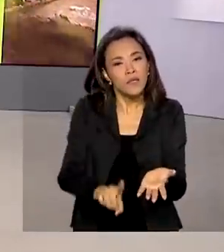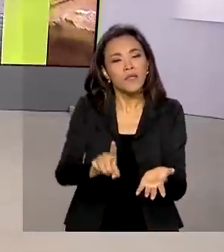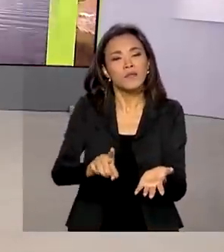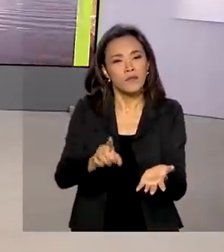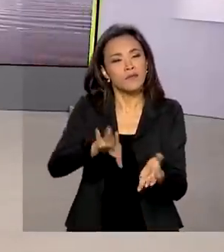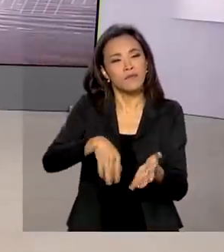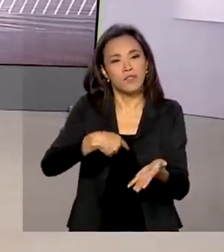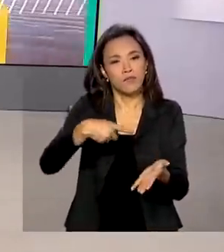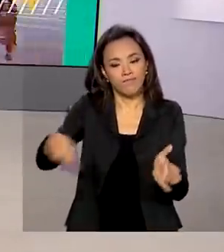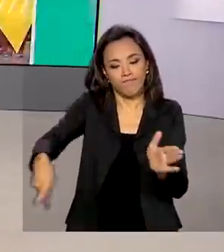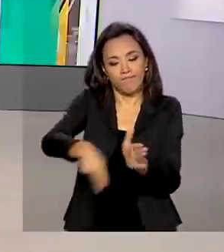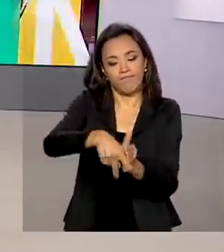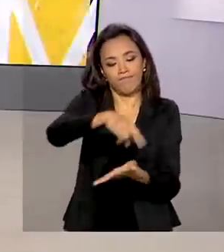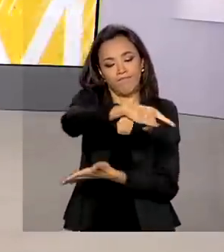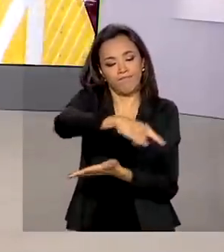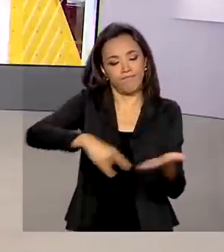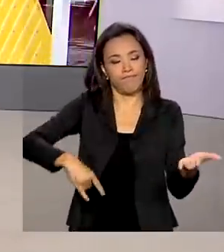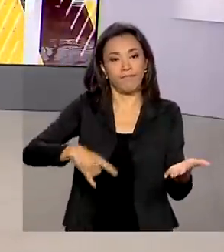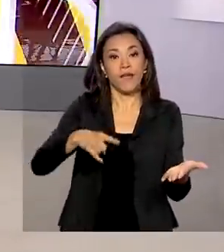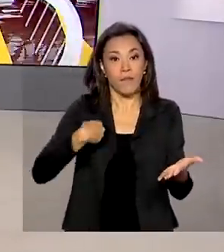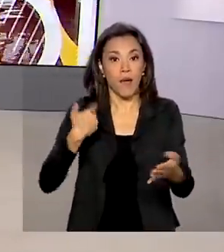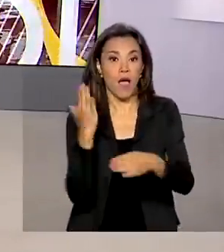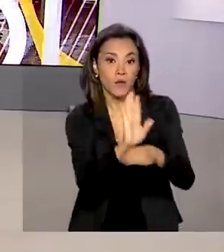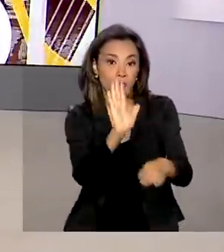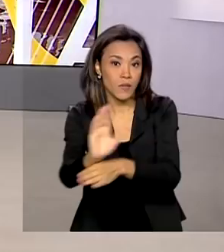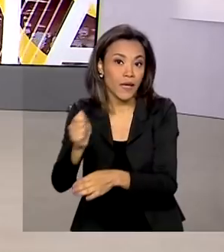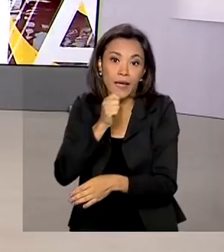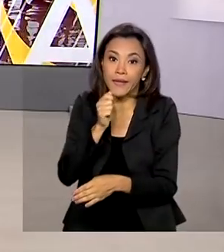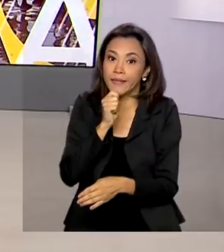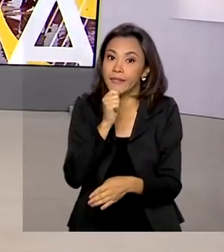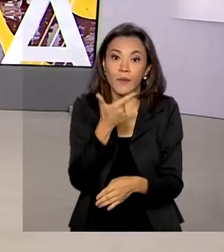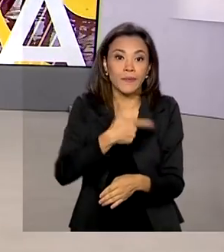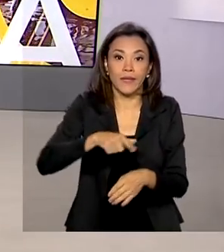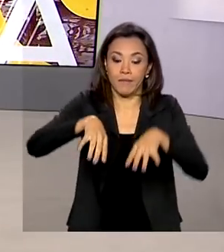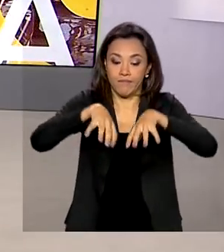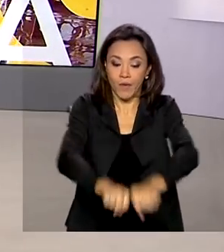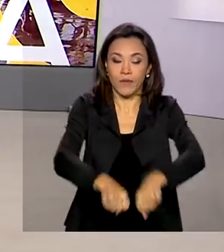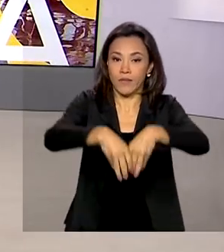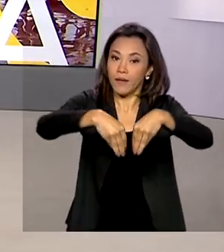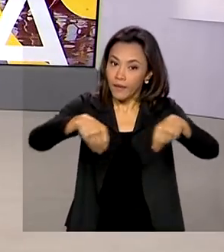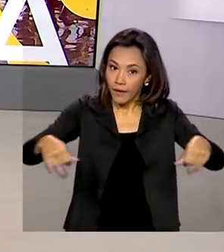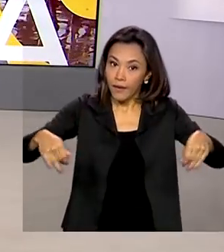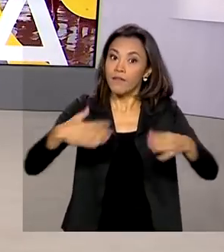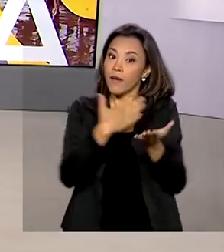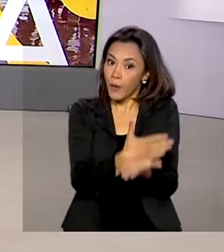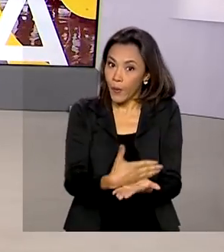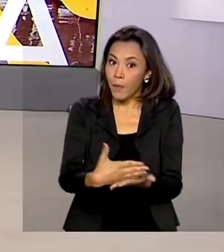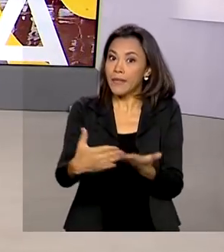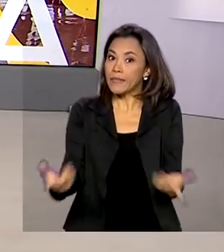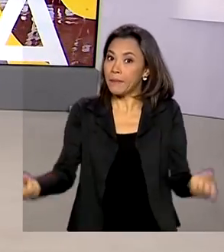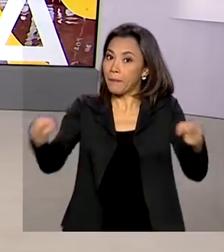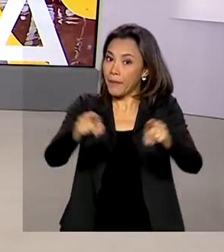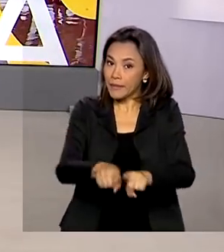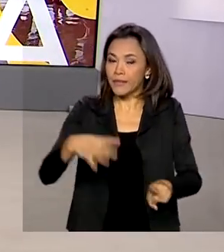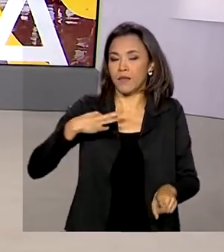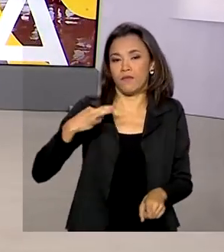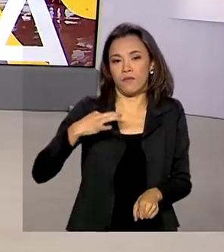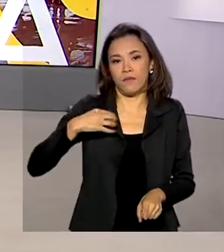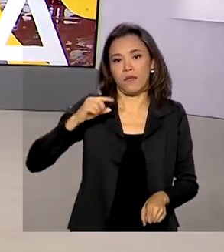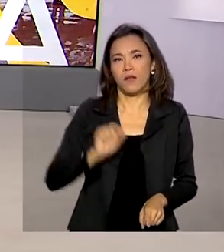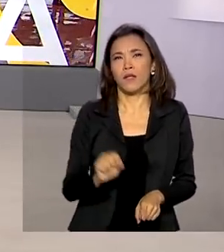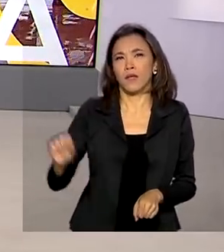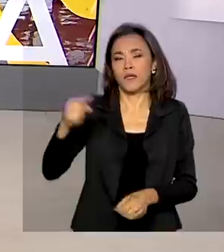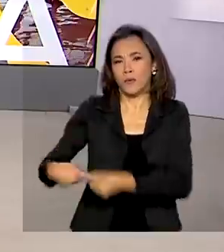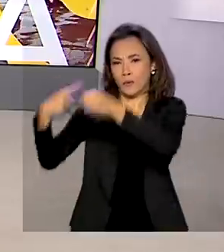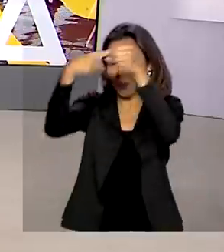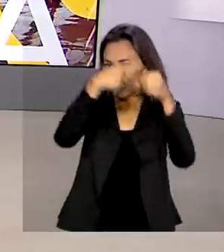pequenos produtores que ainda não têm o título da terra. O programa vai funcionar a partir de parcerias voluntárias dos municípios